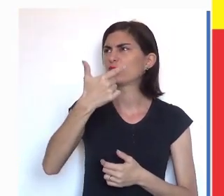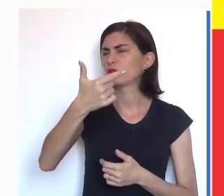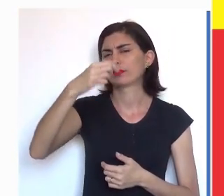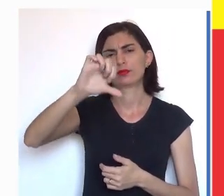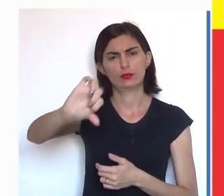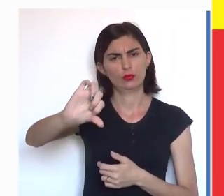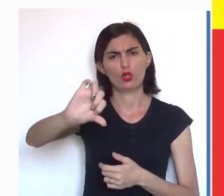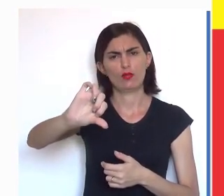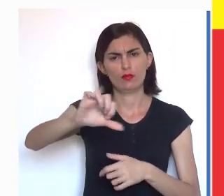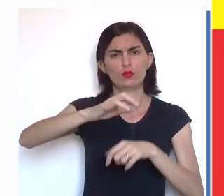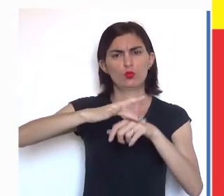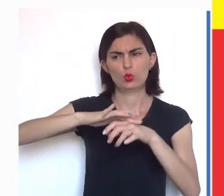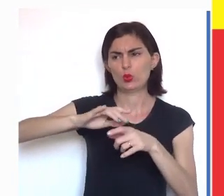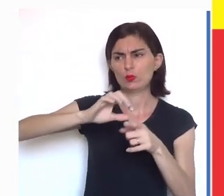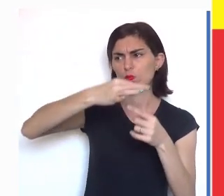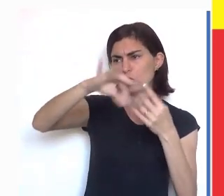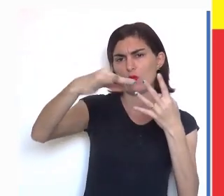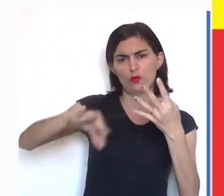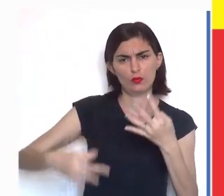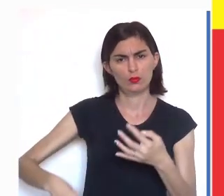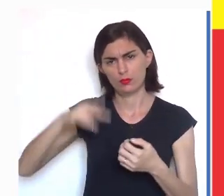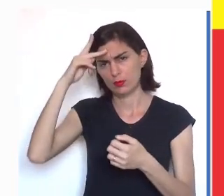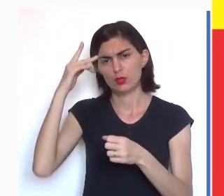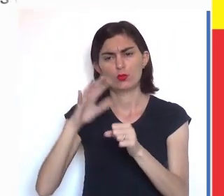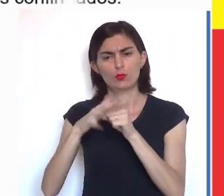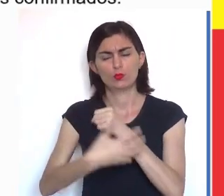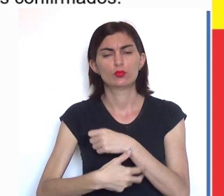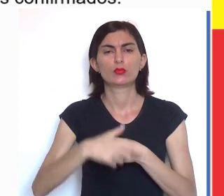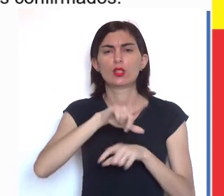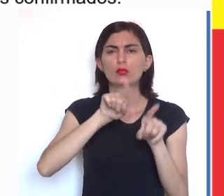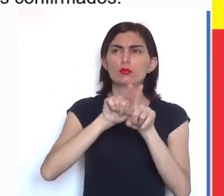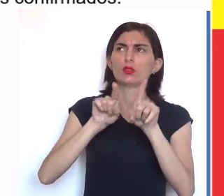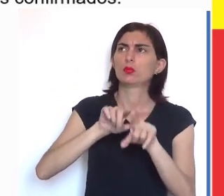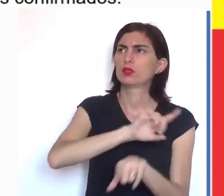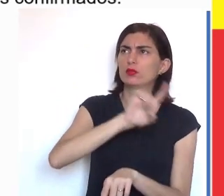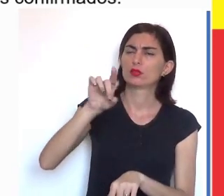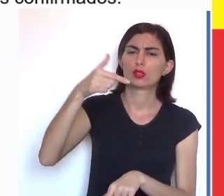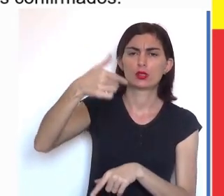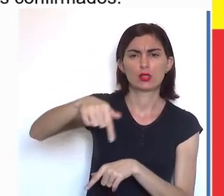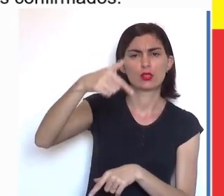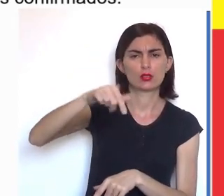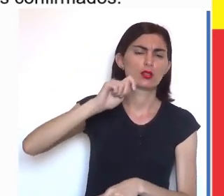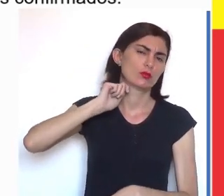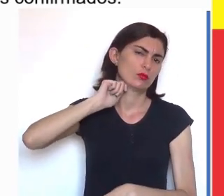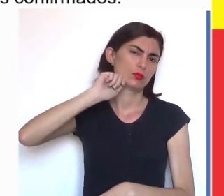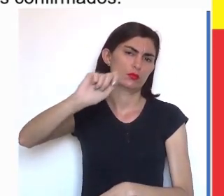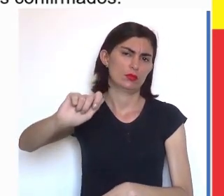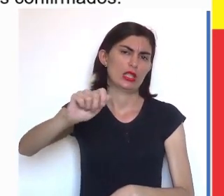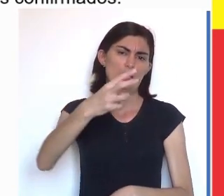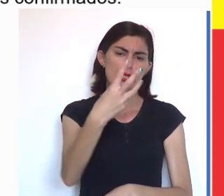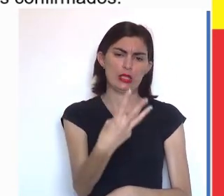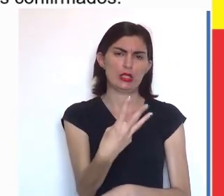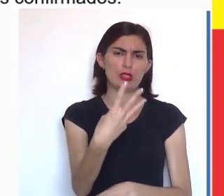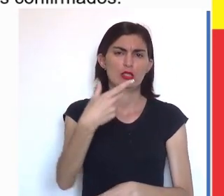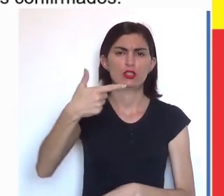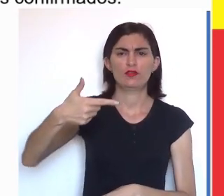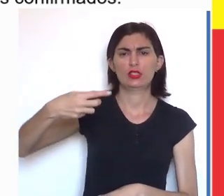129 casos confirmados. Também, no dia 17 de abril,